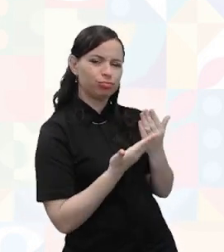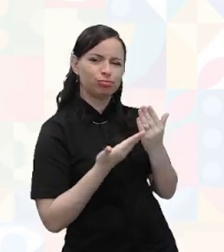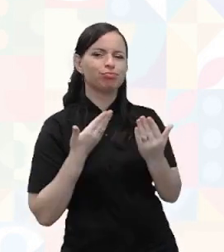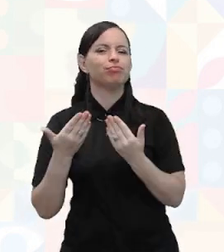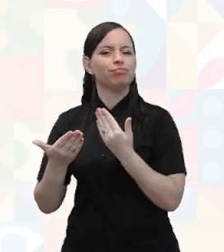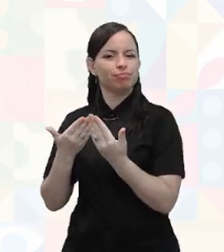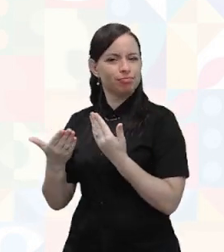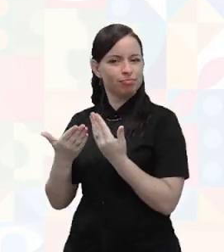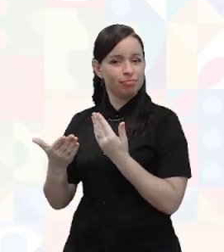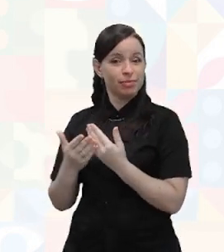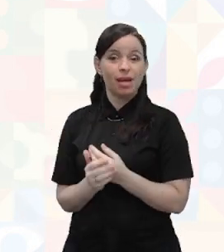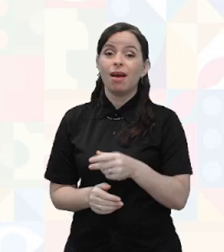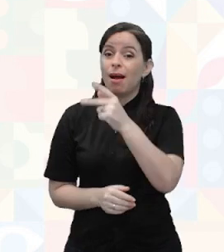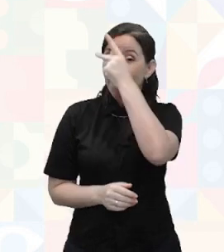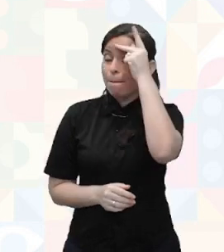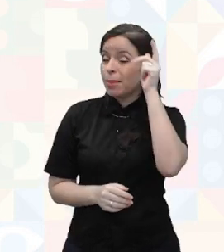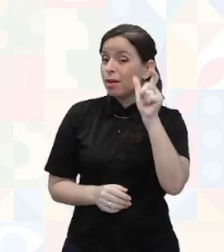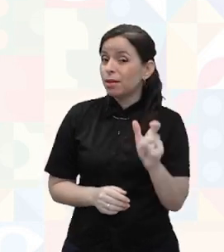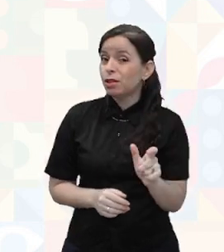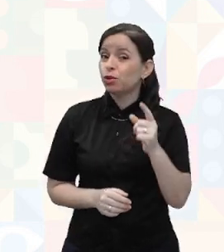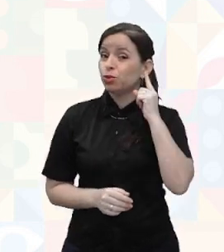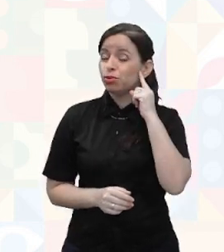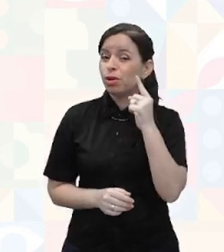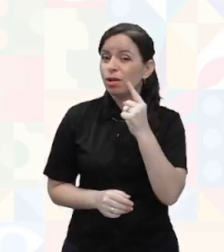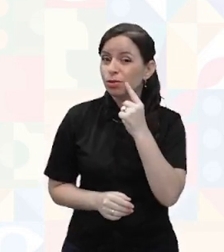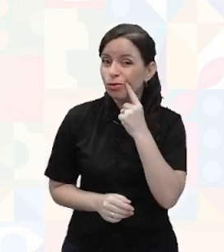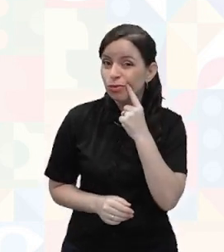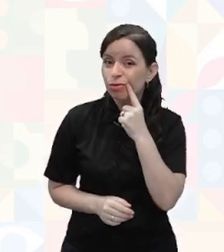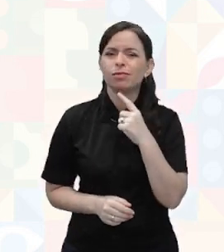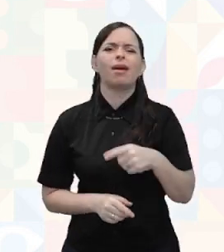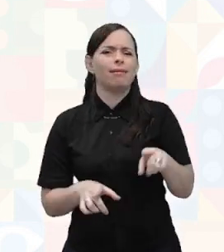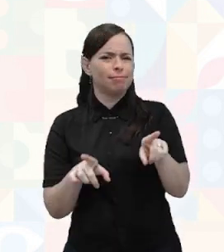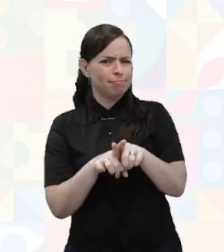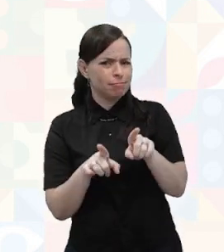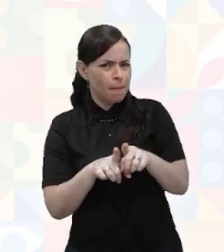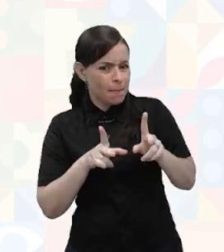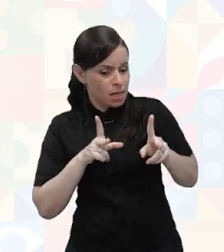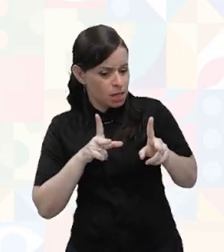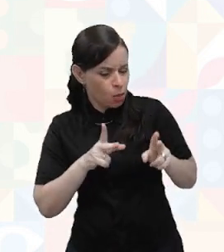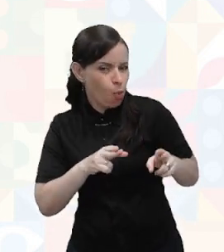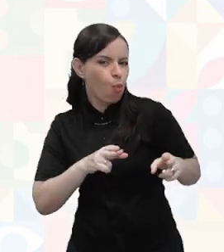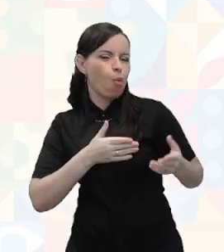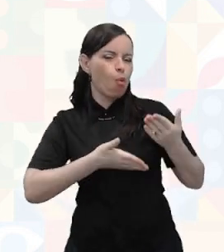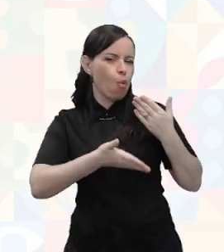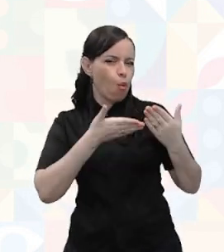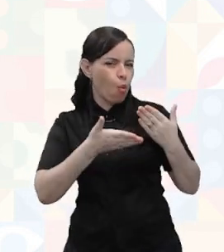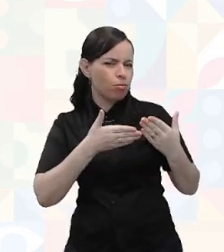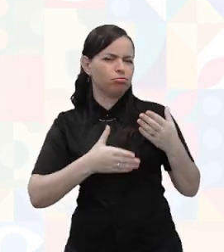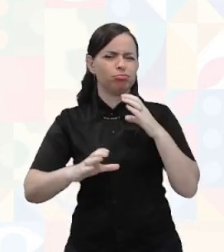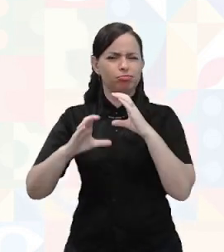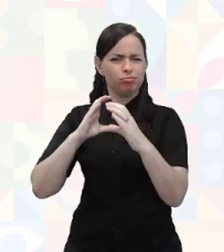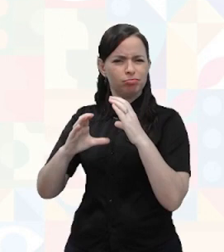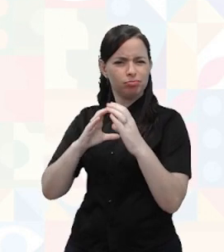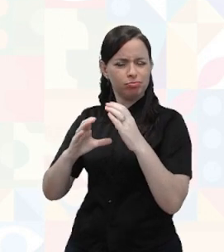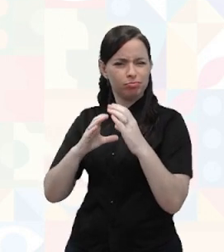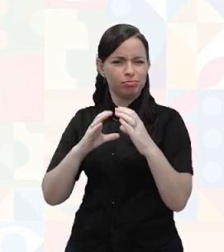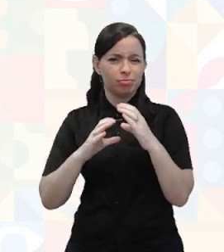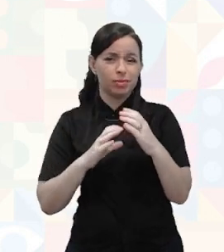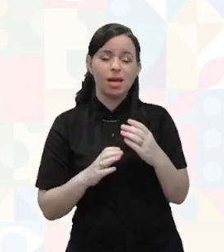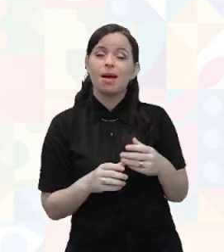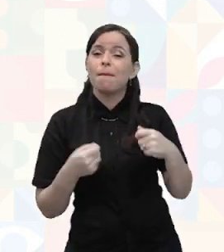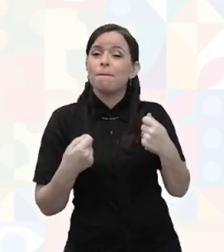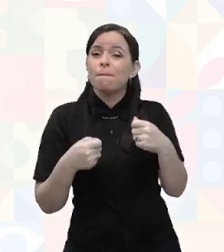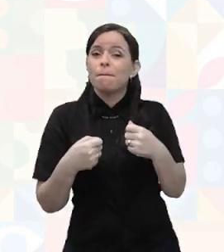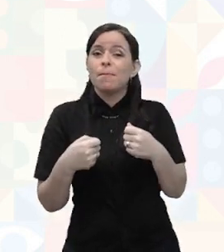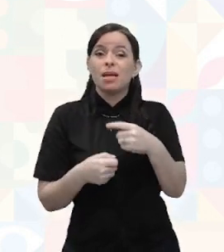diferente com a pessoa surda, mas aí a gente lembra dessa diferença linguística para a pessoa surda, que é a sua língua propriamente